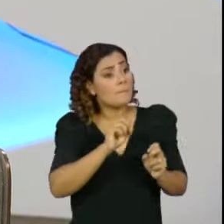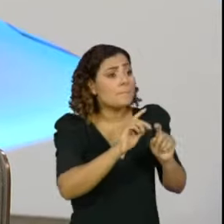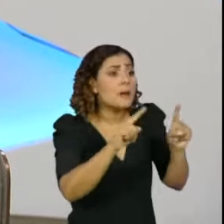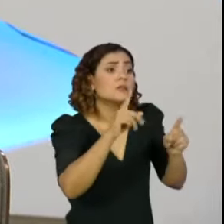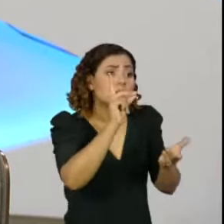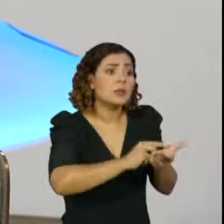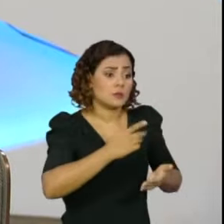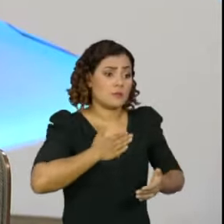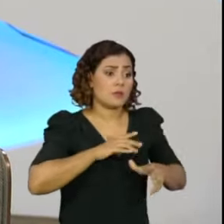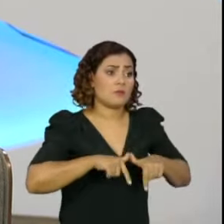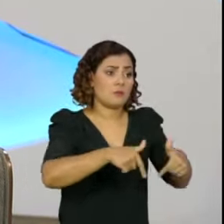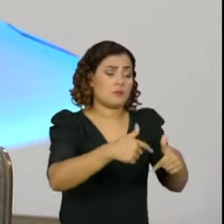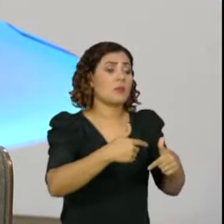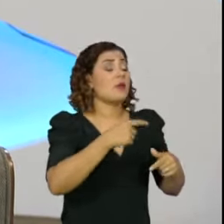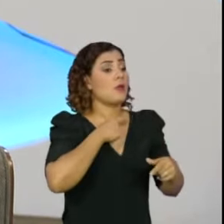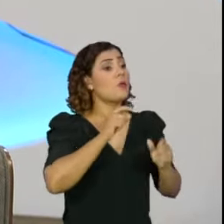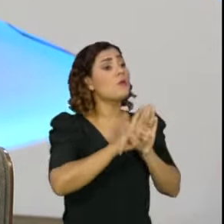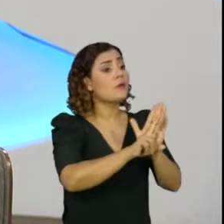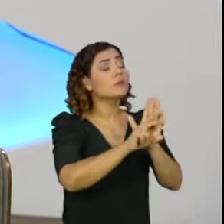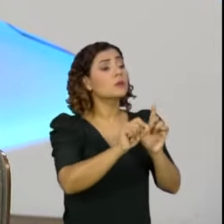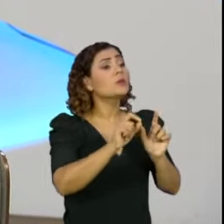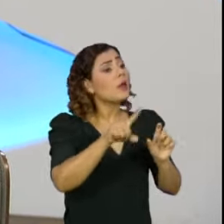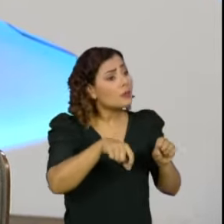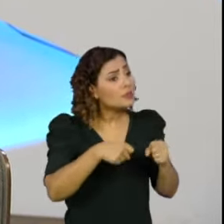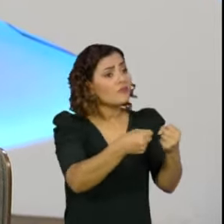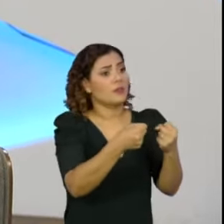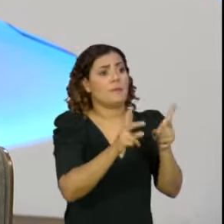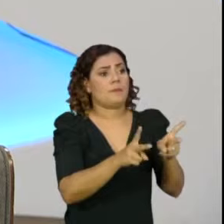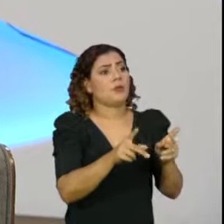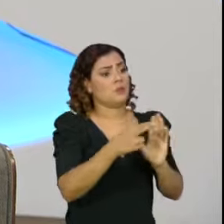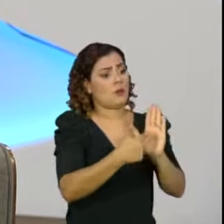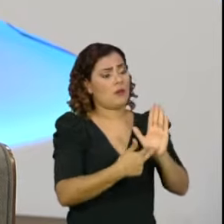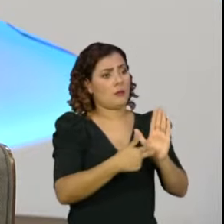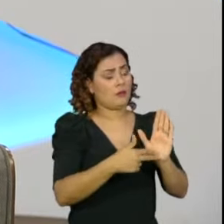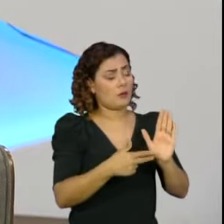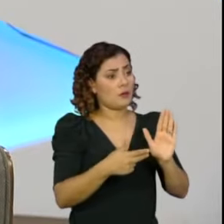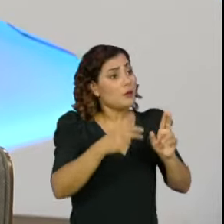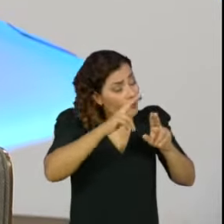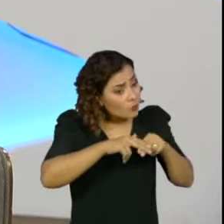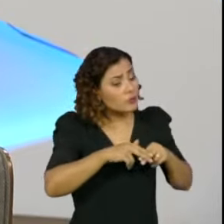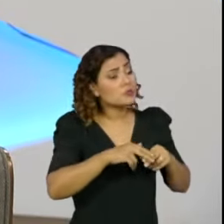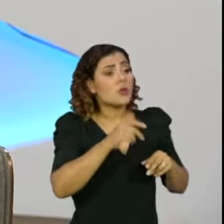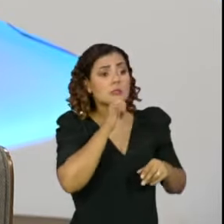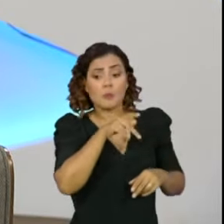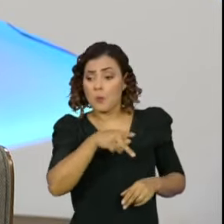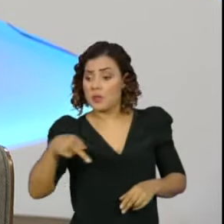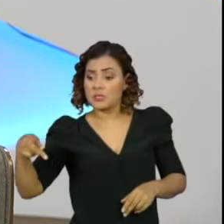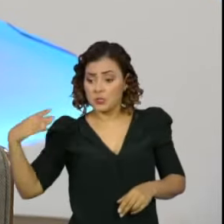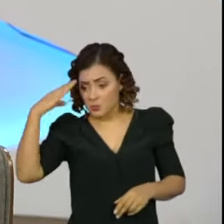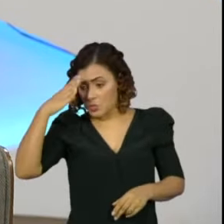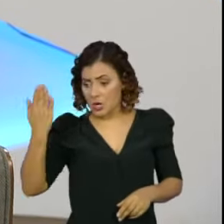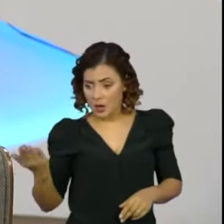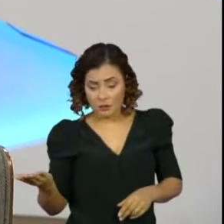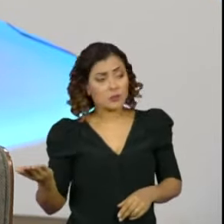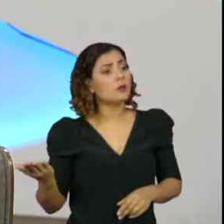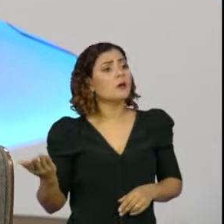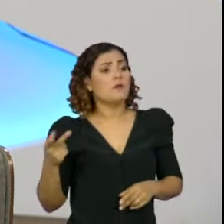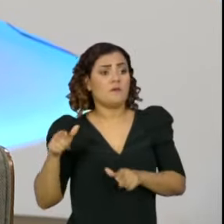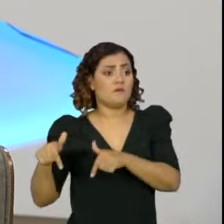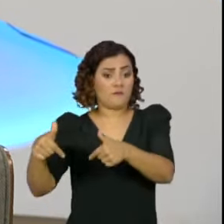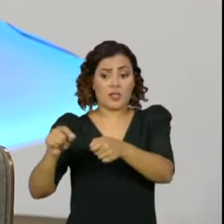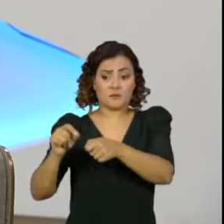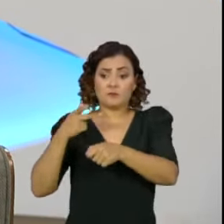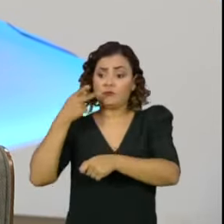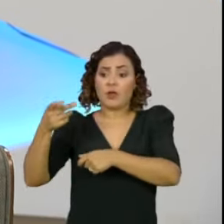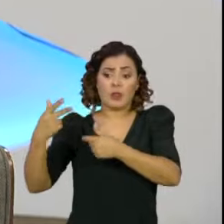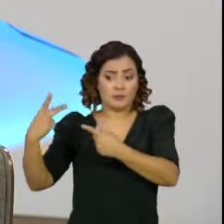agente público, como presidente do Senado, é de defender esses mesmos critérios. E entre o que o Presidente da República faz ou